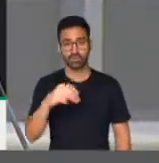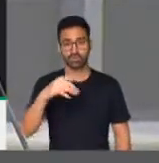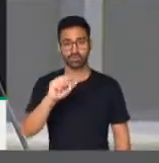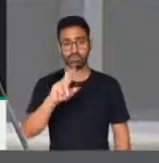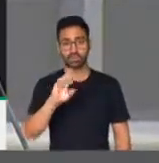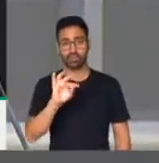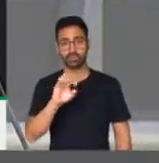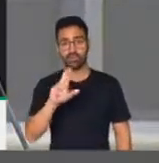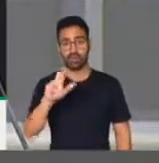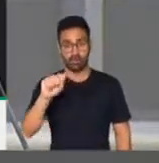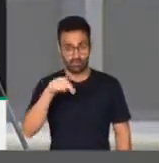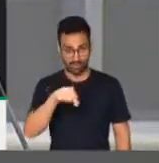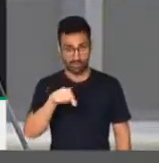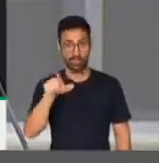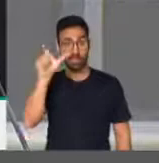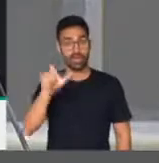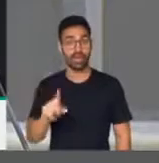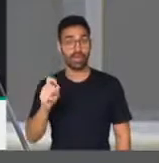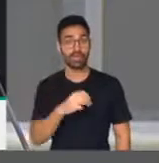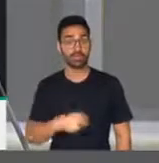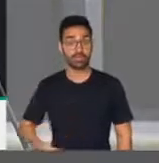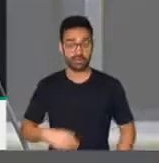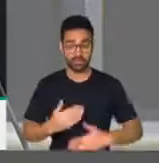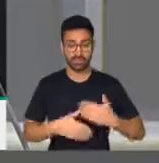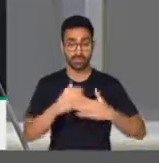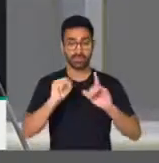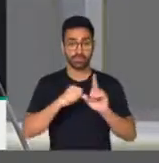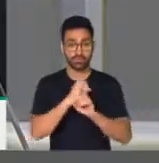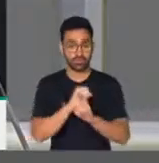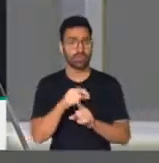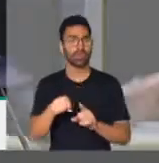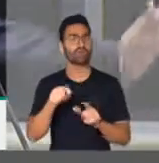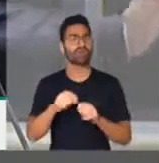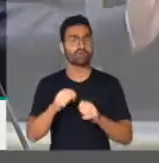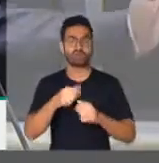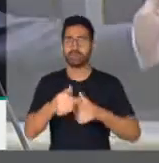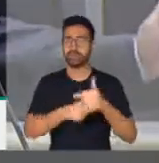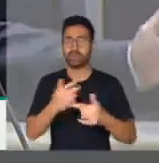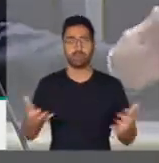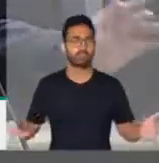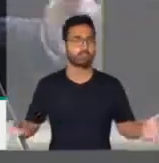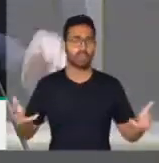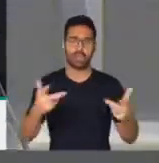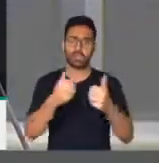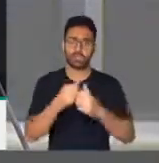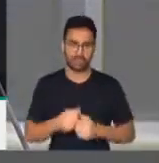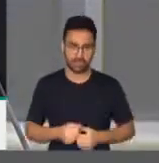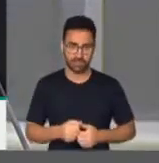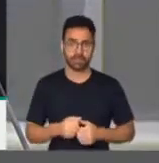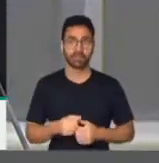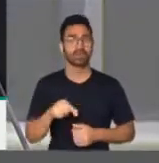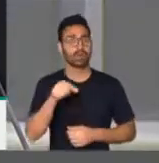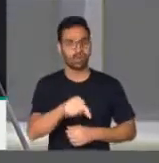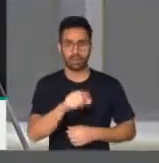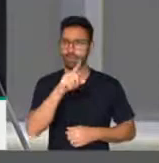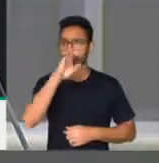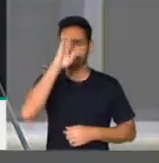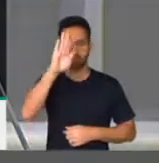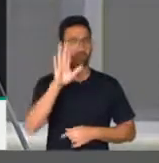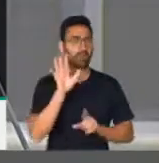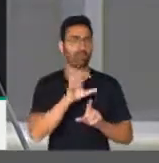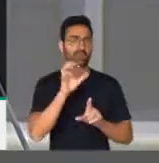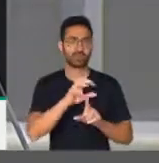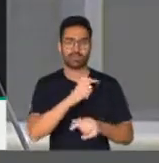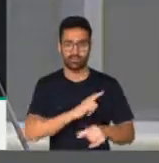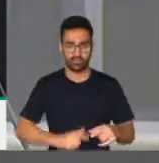colega, foi ministro do desenvolvimento social e fez um belíssimo trabalho, certamente será um dos esteios do governo. E, ao seu